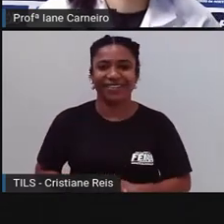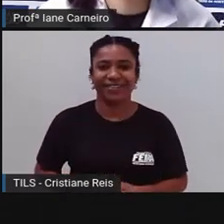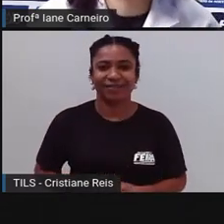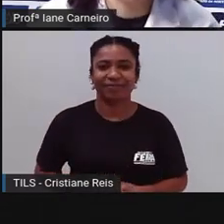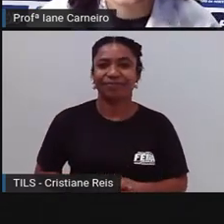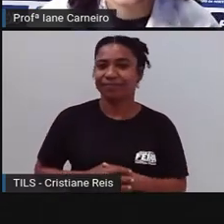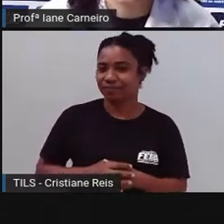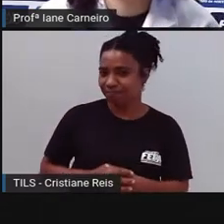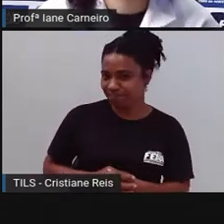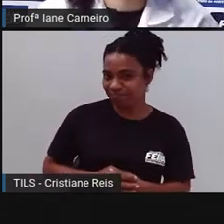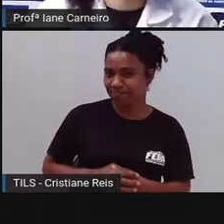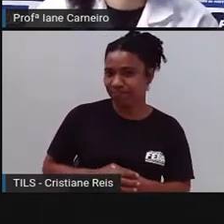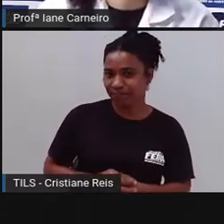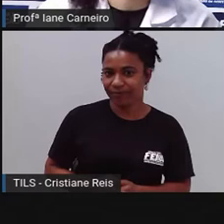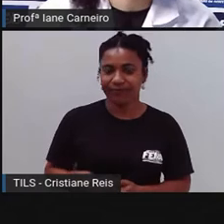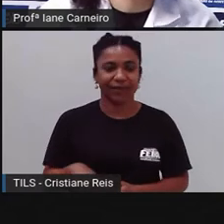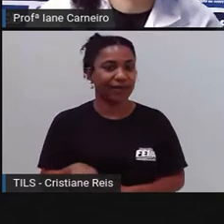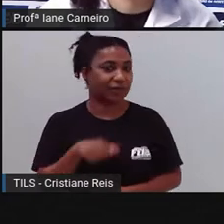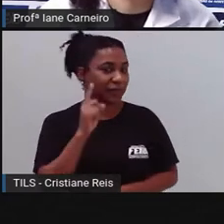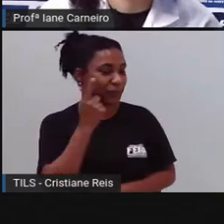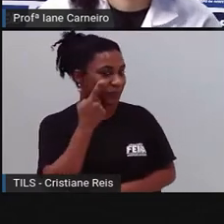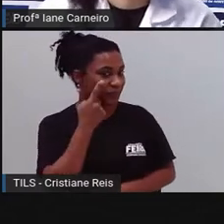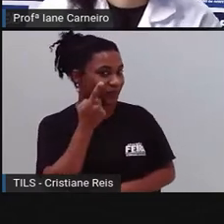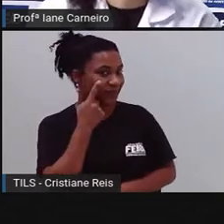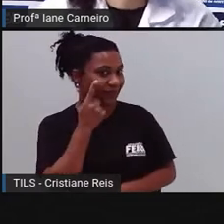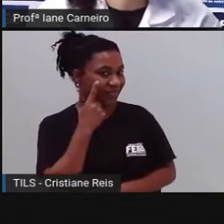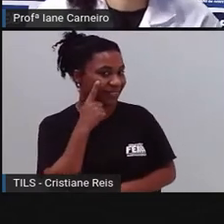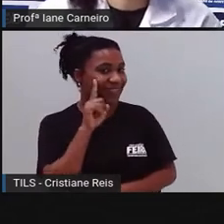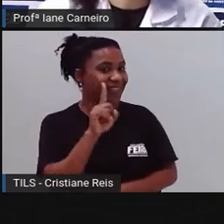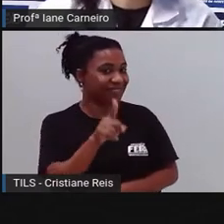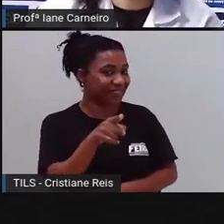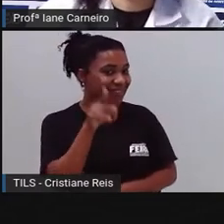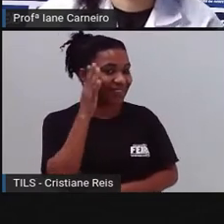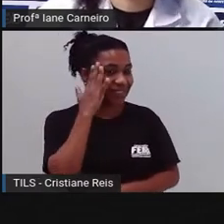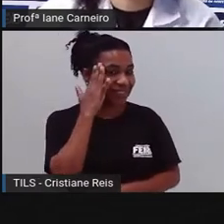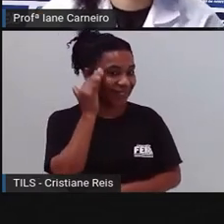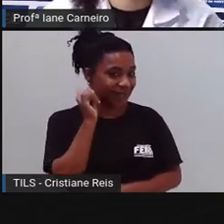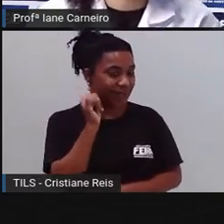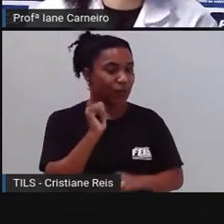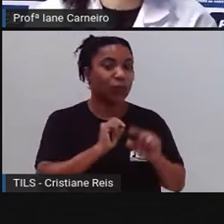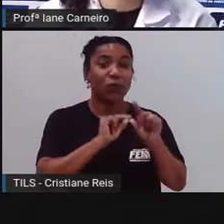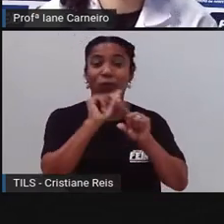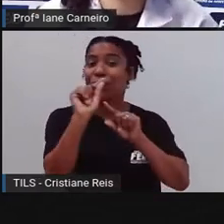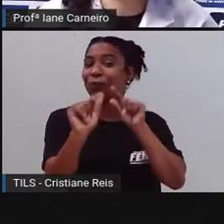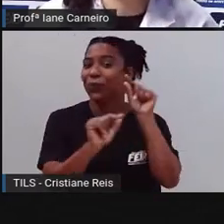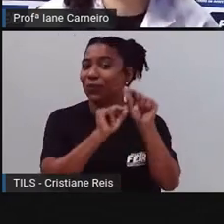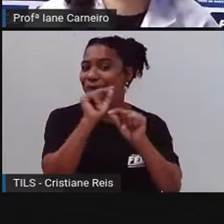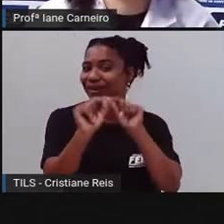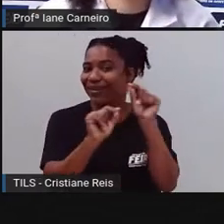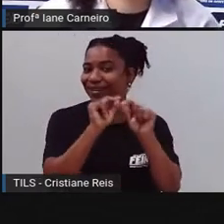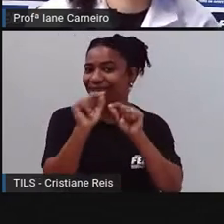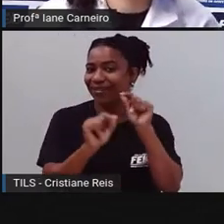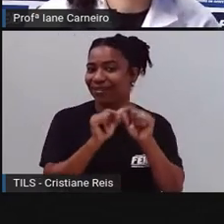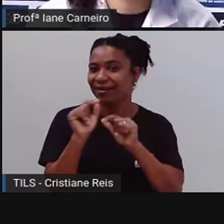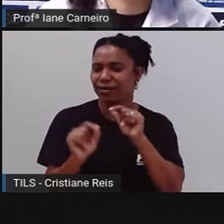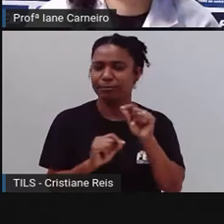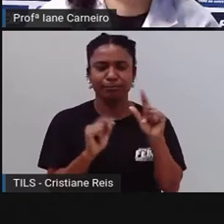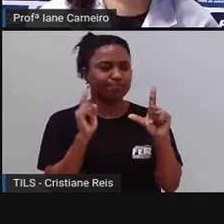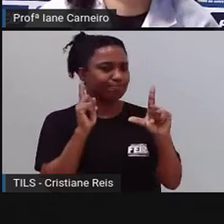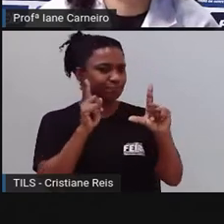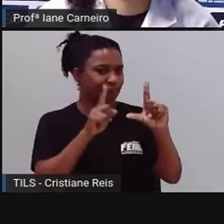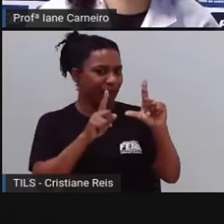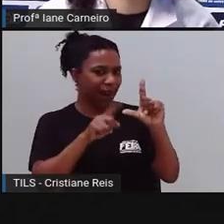Vamos ver se você sabe o que é o que é. Tem letrinha, mas não é